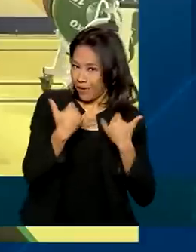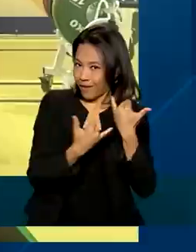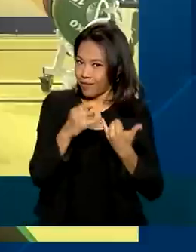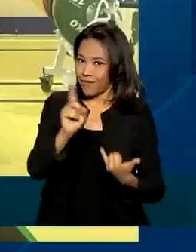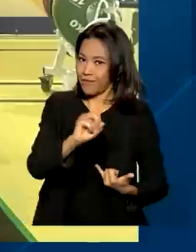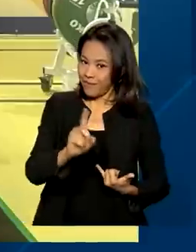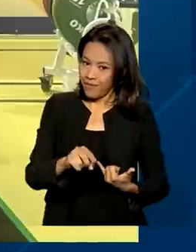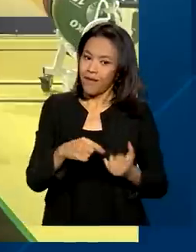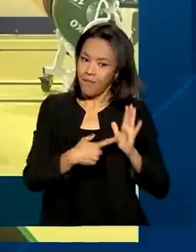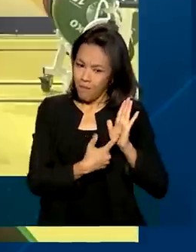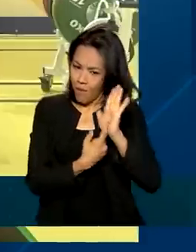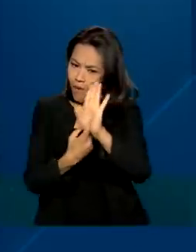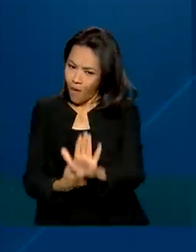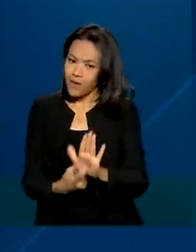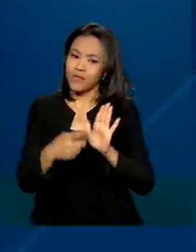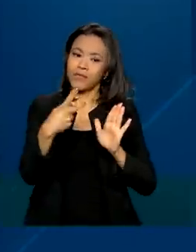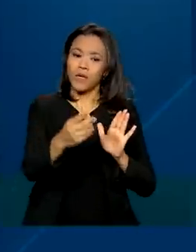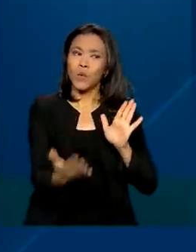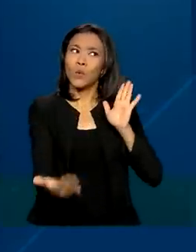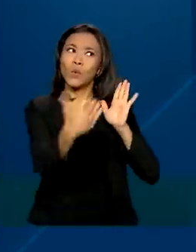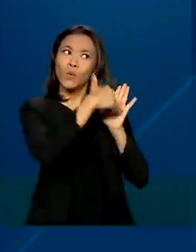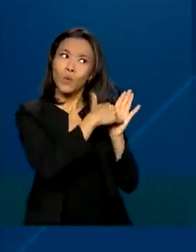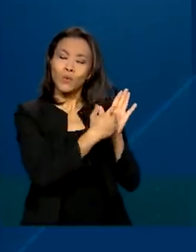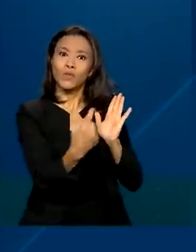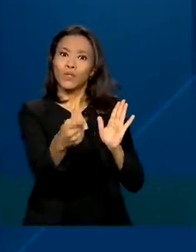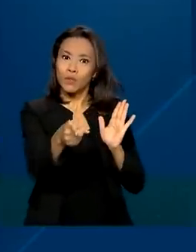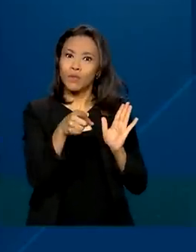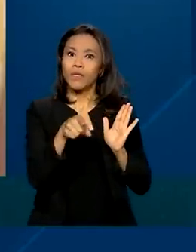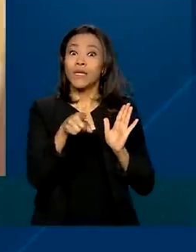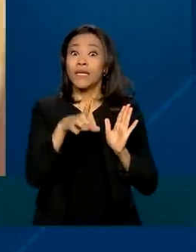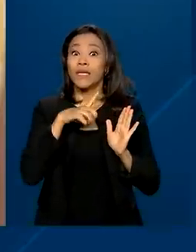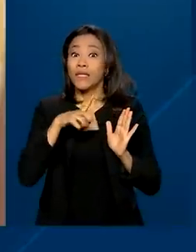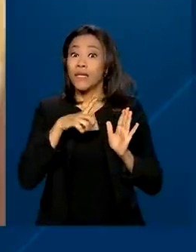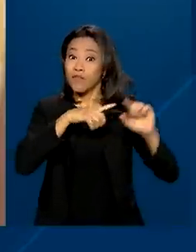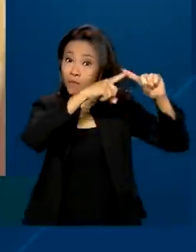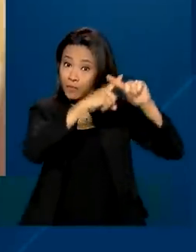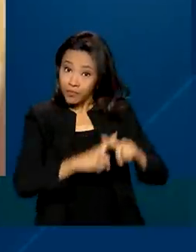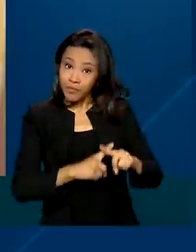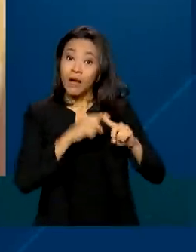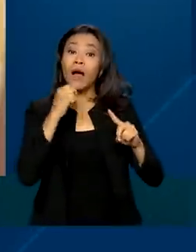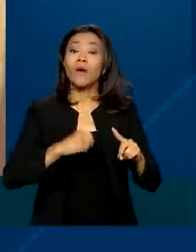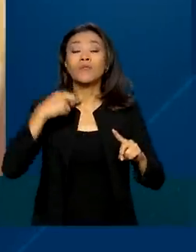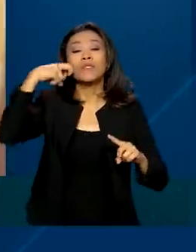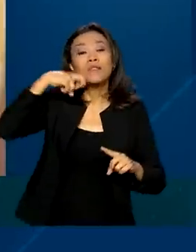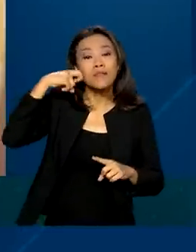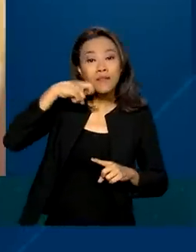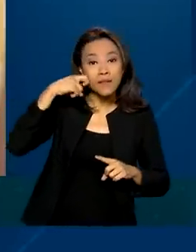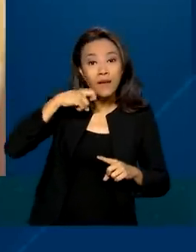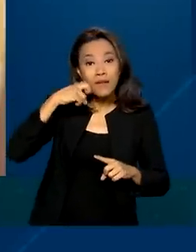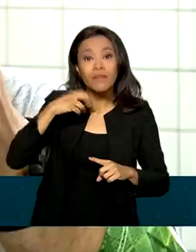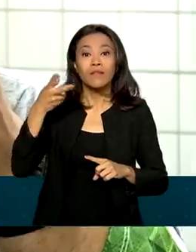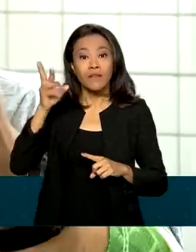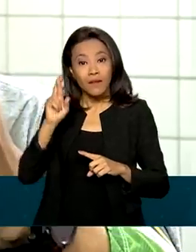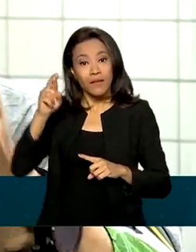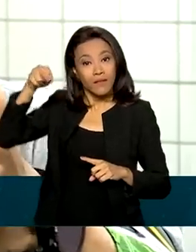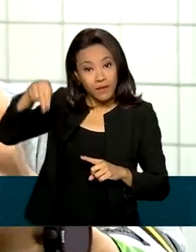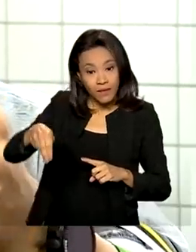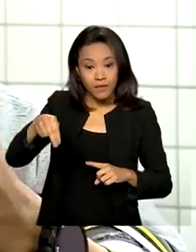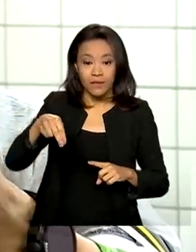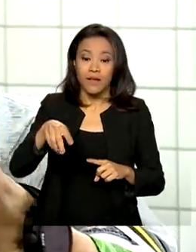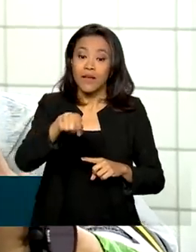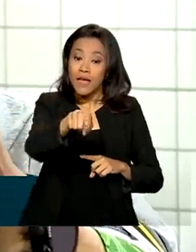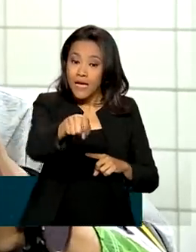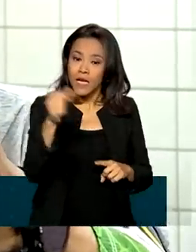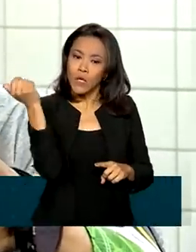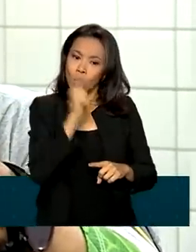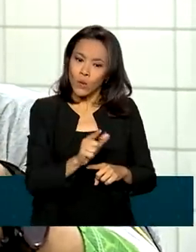Isso é o que mostra o resultado do último meeting paralímpico que aconteceu em Natal, no Rio Grande do Norte, onde o Eduardo